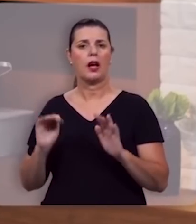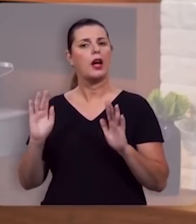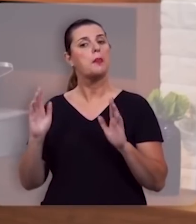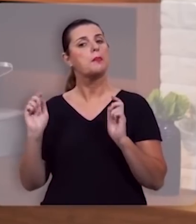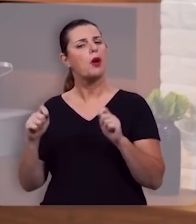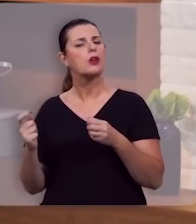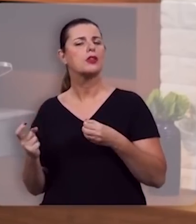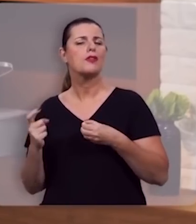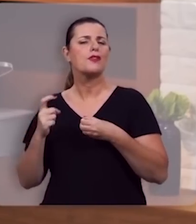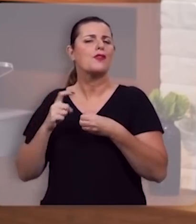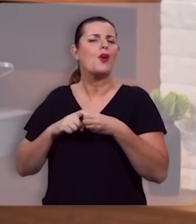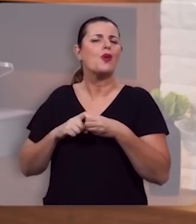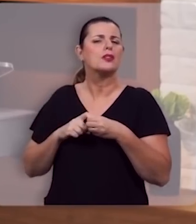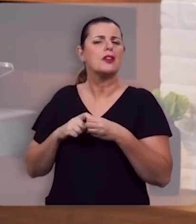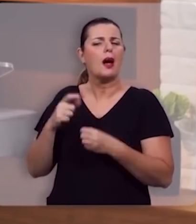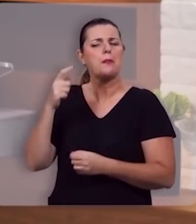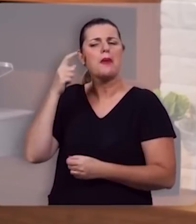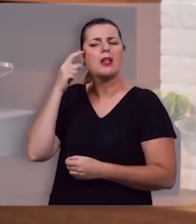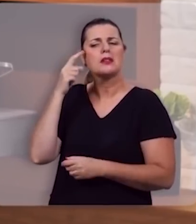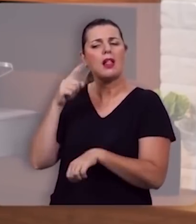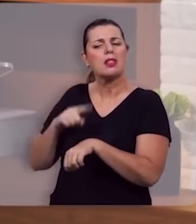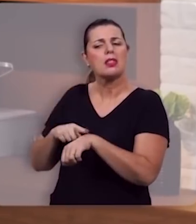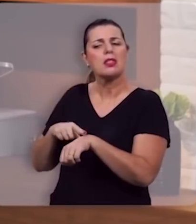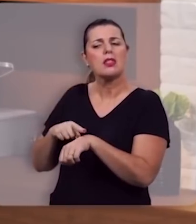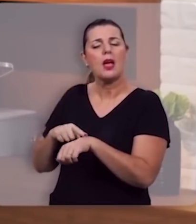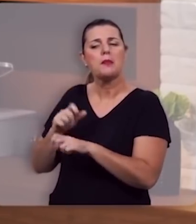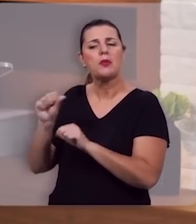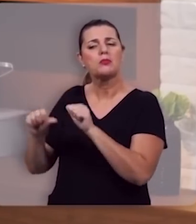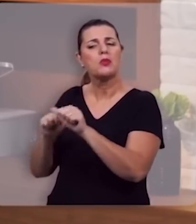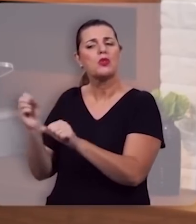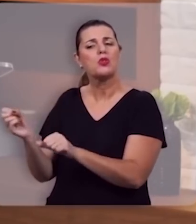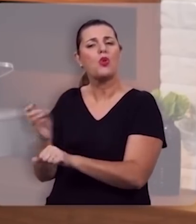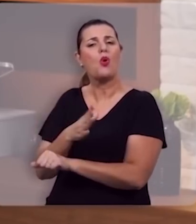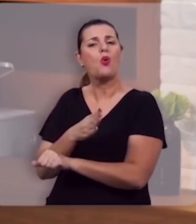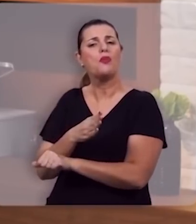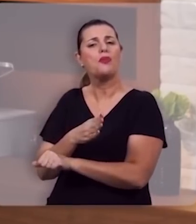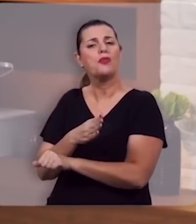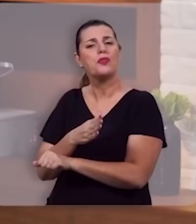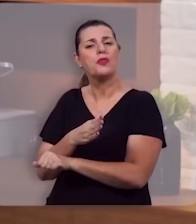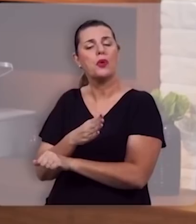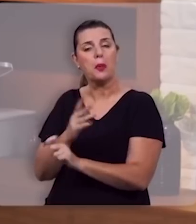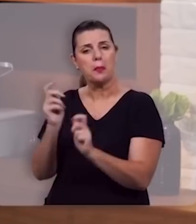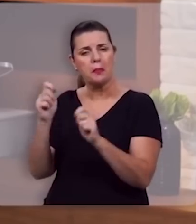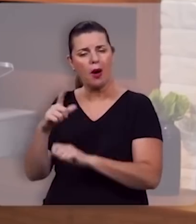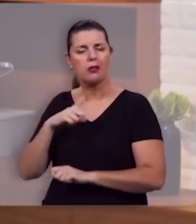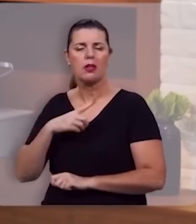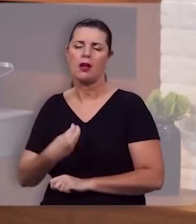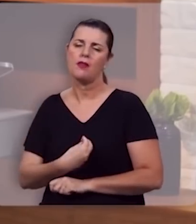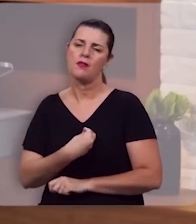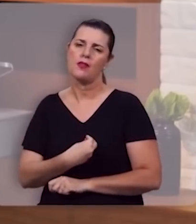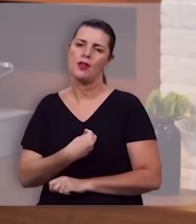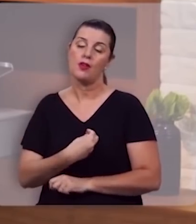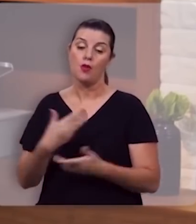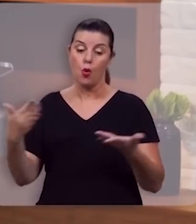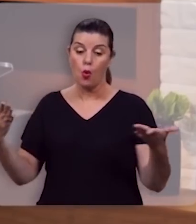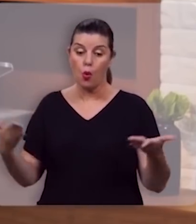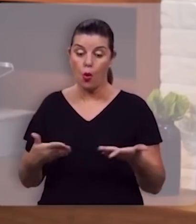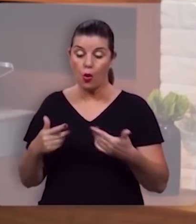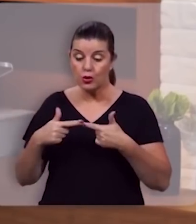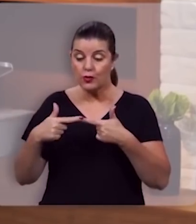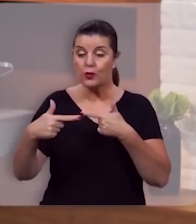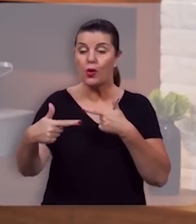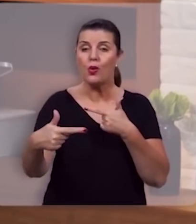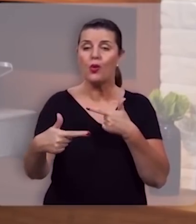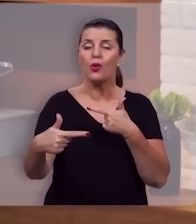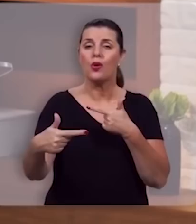voltar e investir no seu casamento para que ele seja restaurado recuperado e você possa desfrutar nos dias por vir